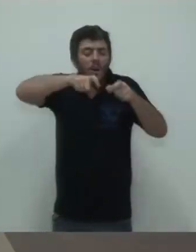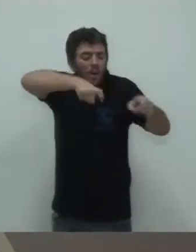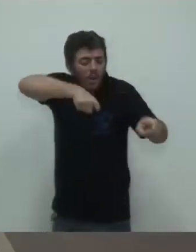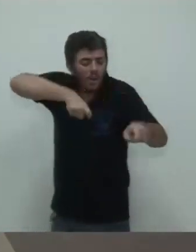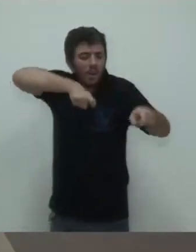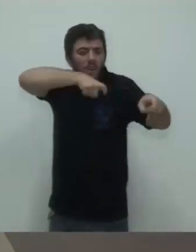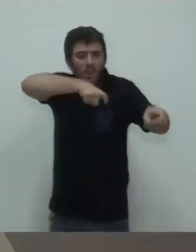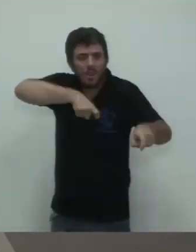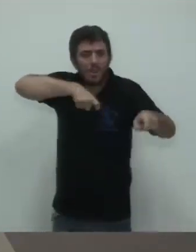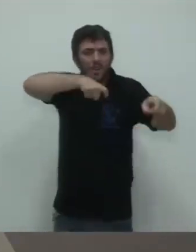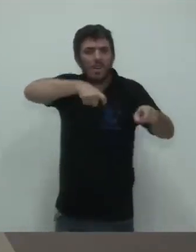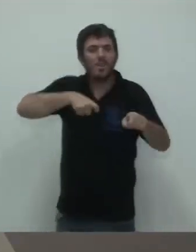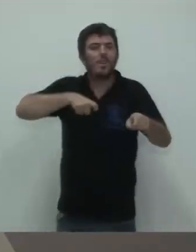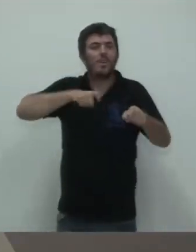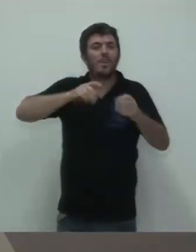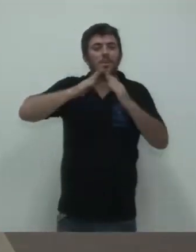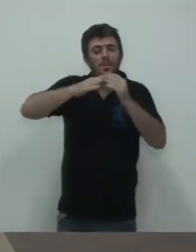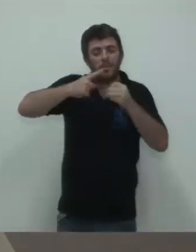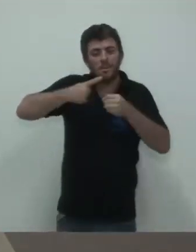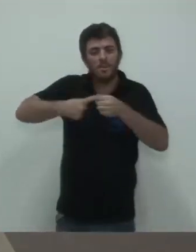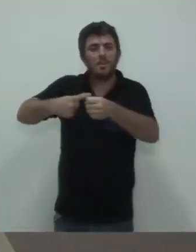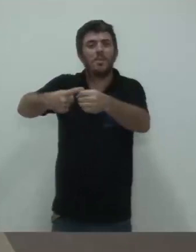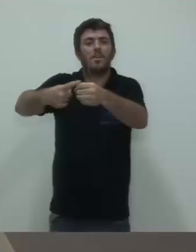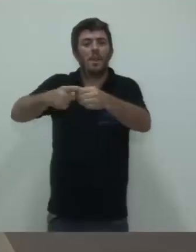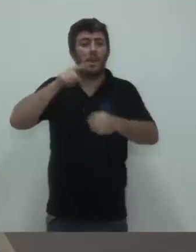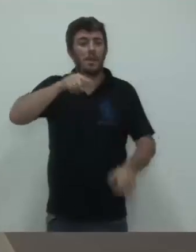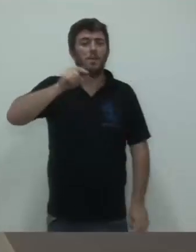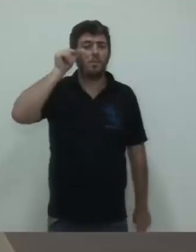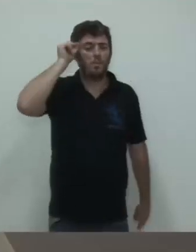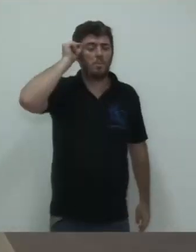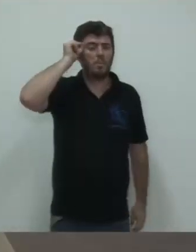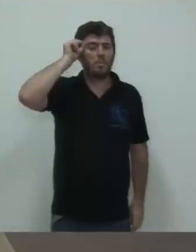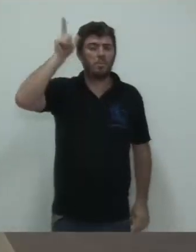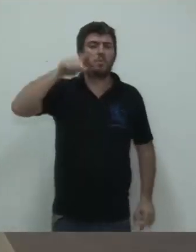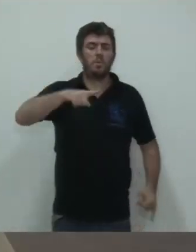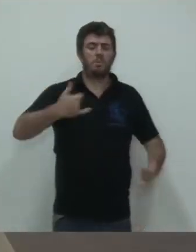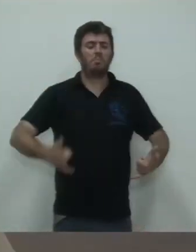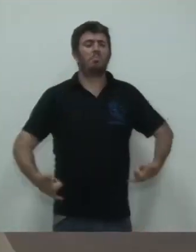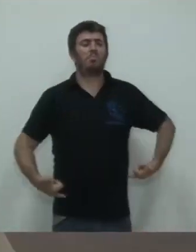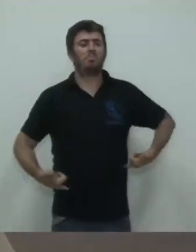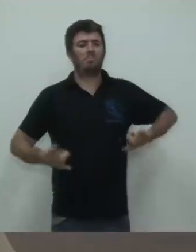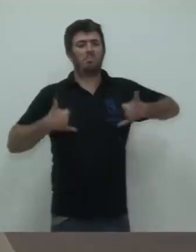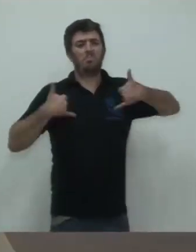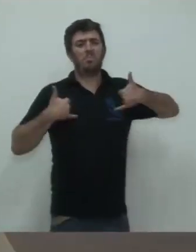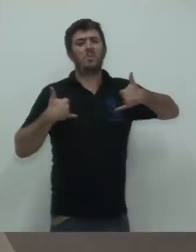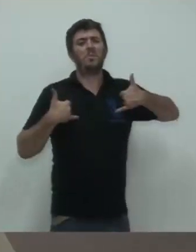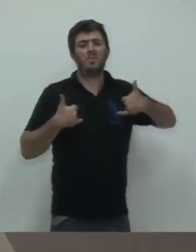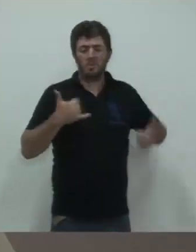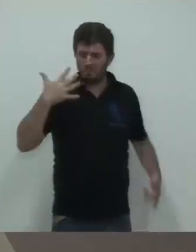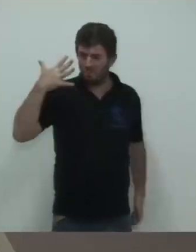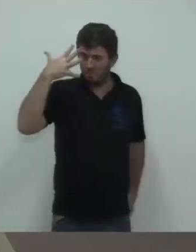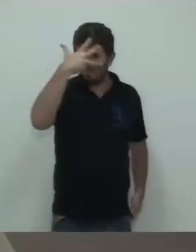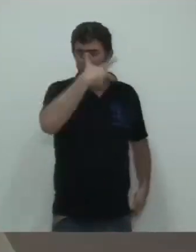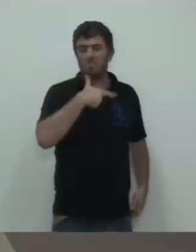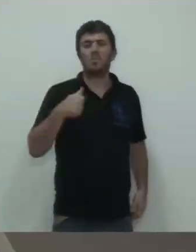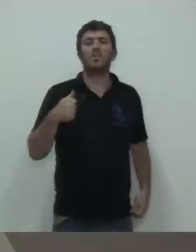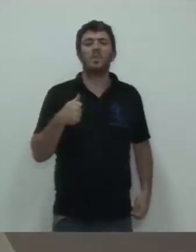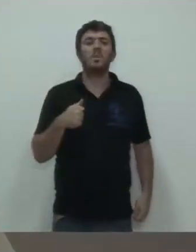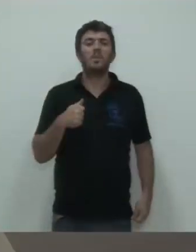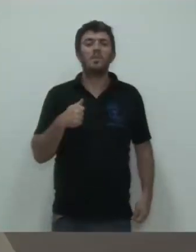e não há demérito nenhum, pelo contrário, acho que é uma cultura que tem que ter muito orgulho do que ela é, do que ela representa nesse país,